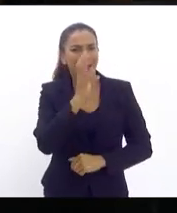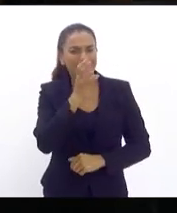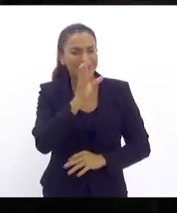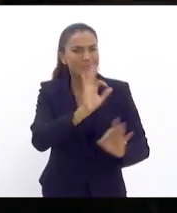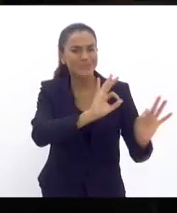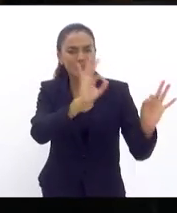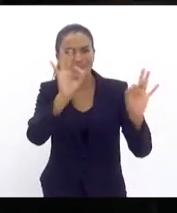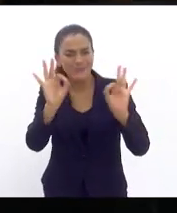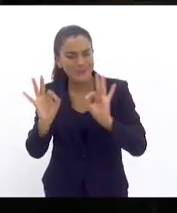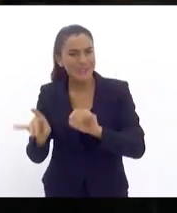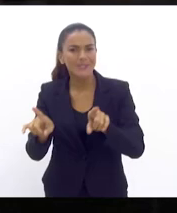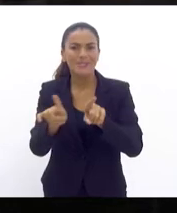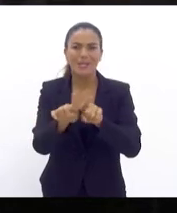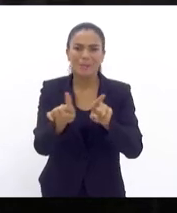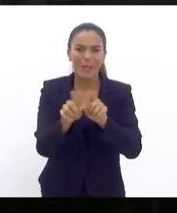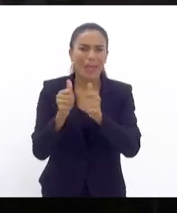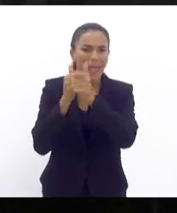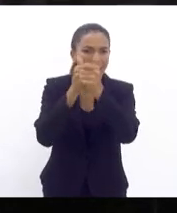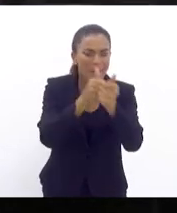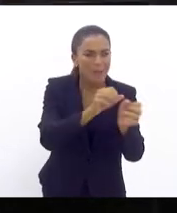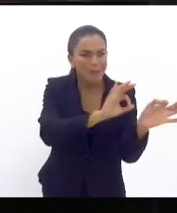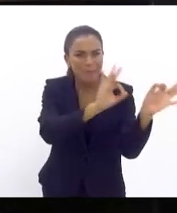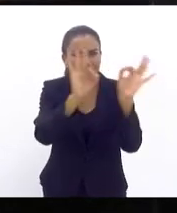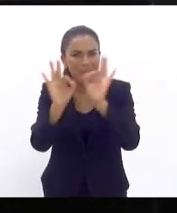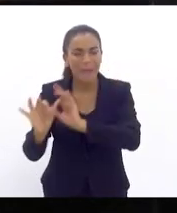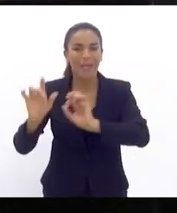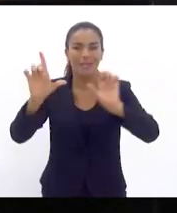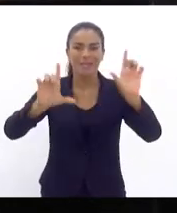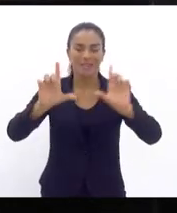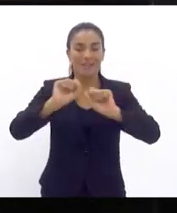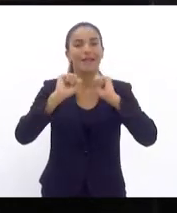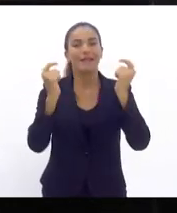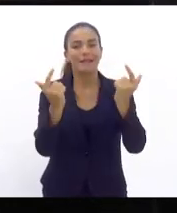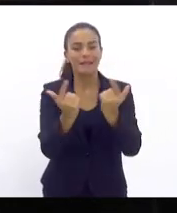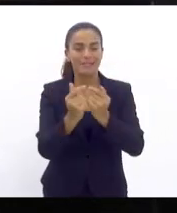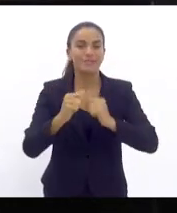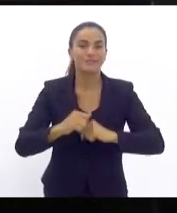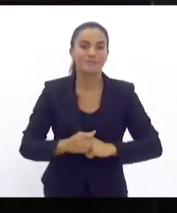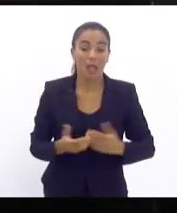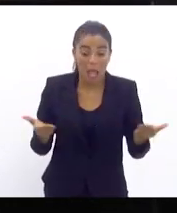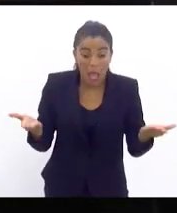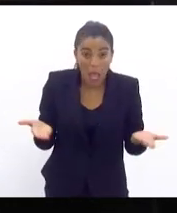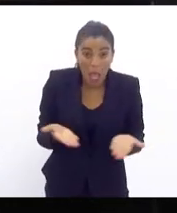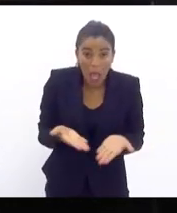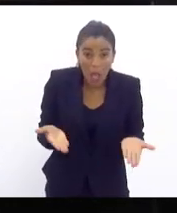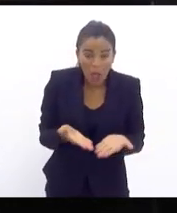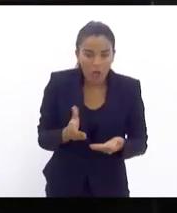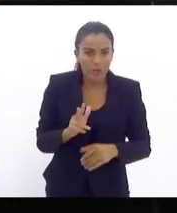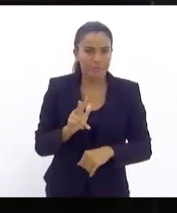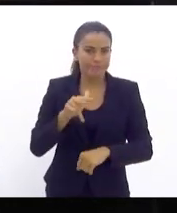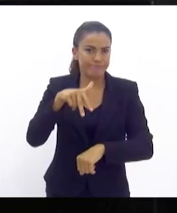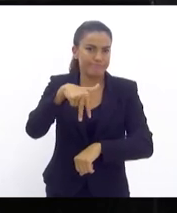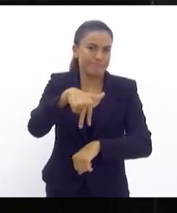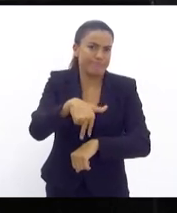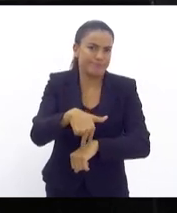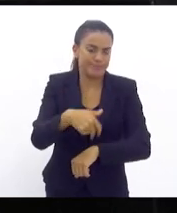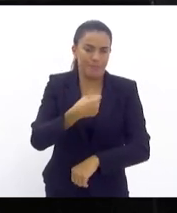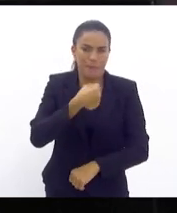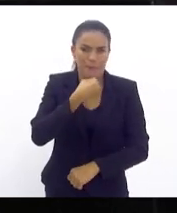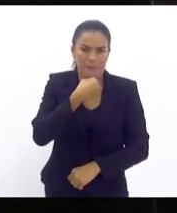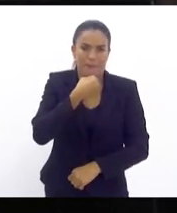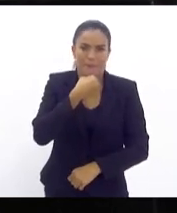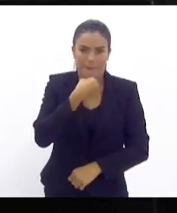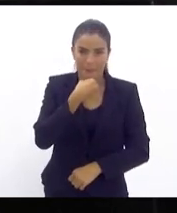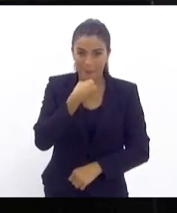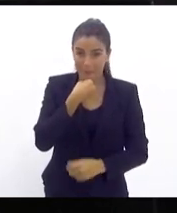a todos que nos acompanham pela TV Alerj. O que me traz ao expediente final, expediente inicial no dia de hoje,